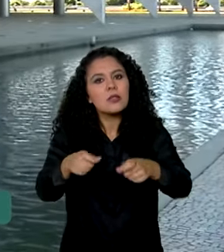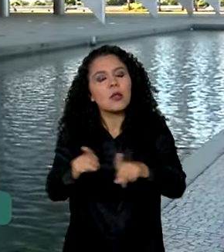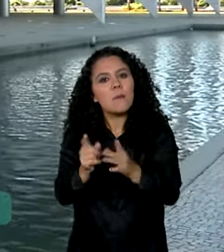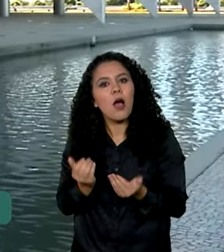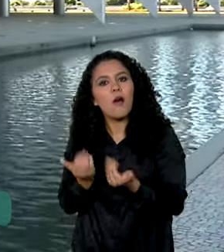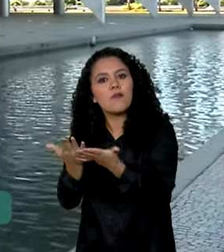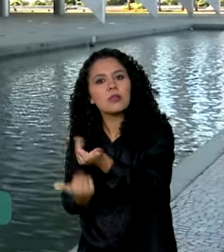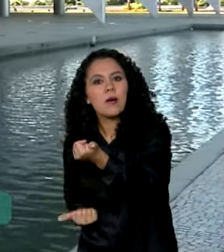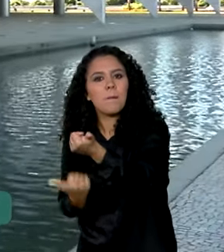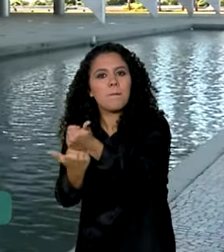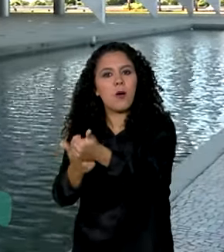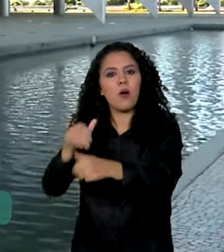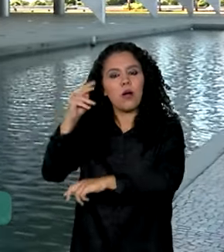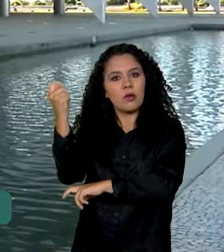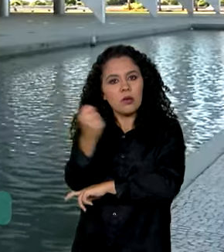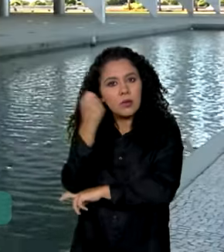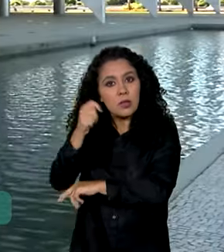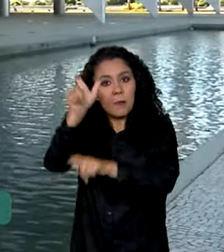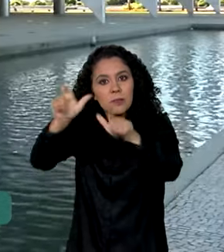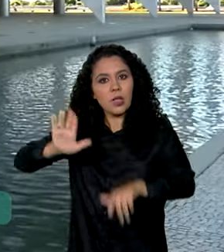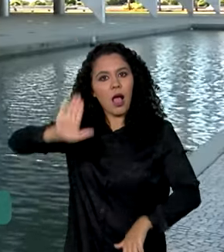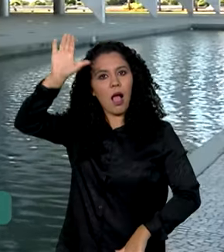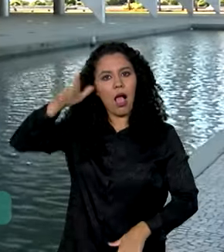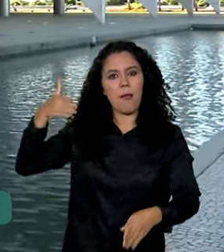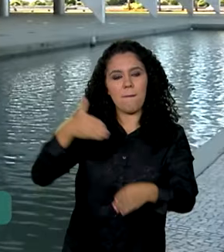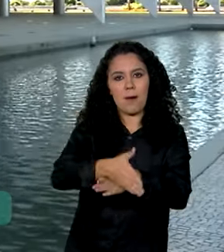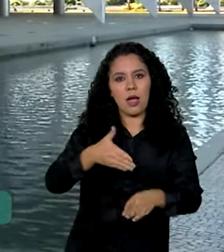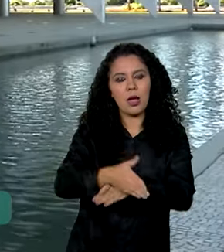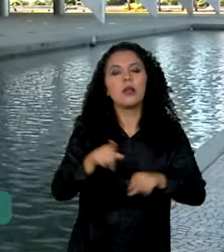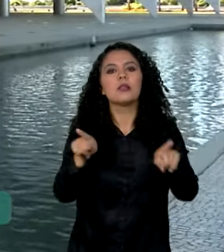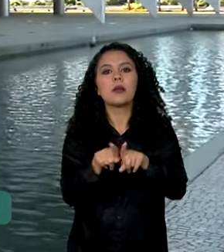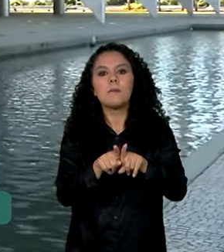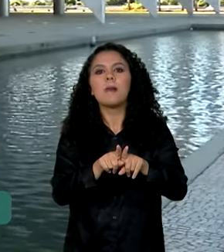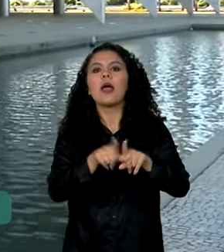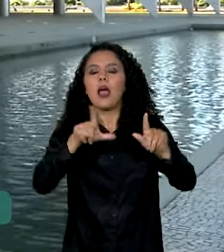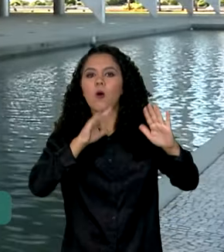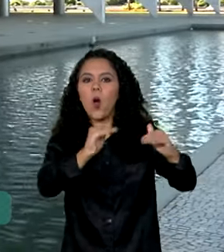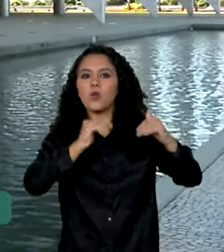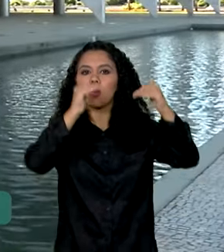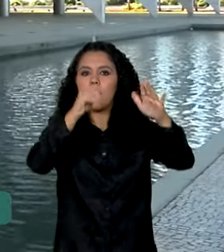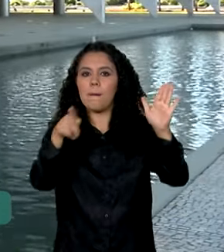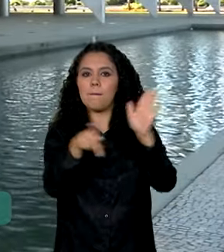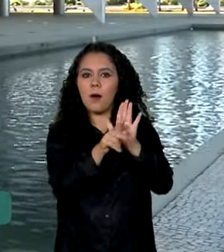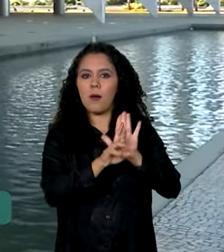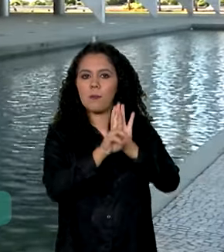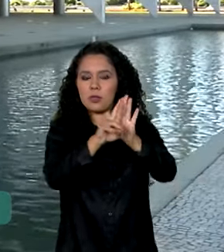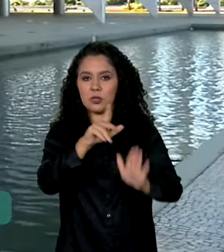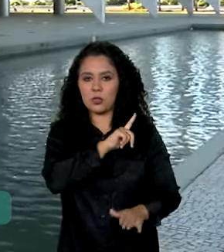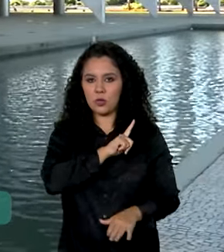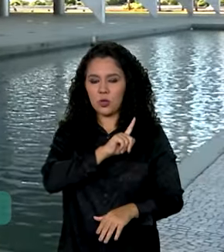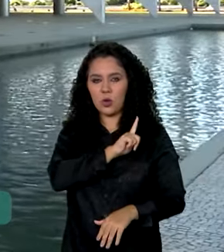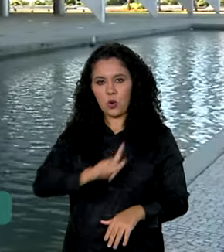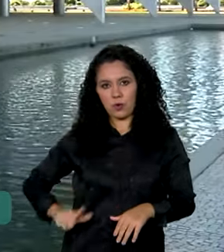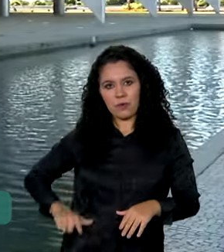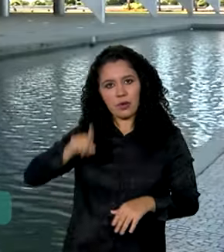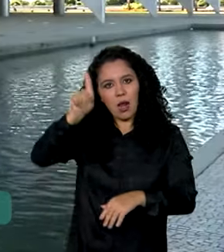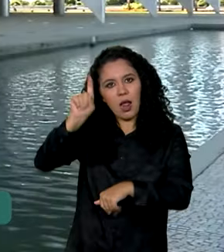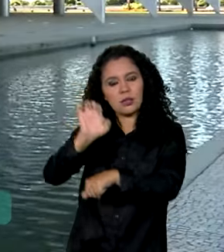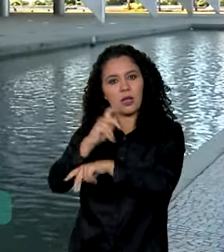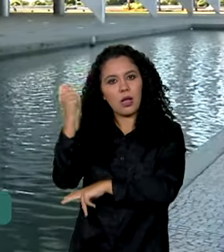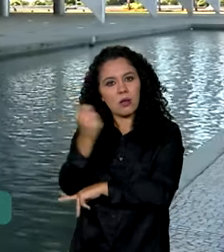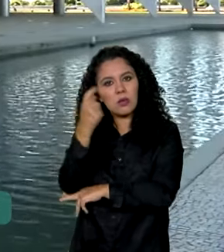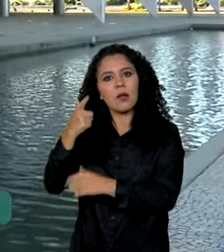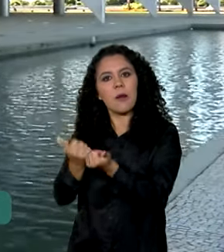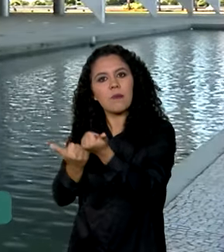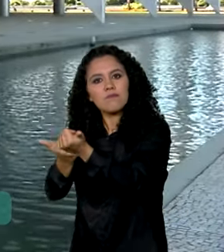a participação dos candidatos. E para isso, vai contar com a ajuda das autoridades do Estado e também dos municípios atingidos por lá. E o